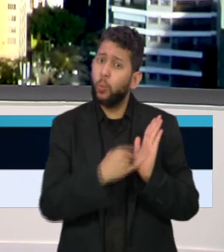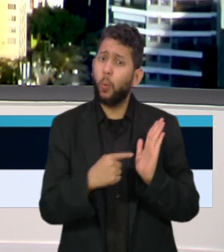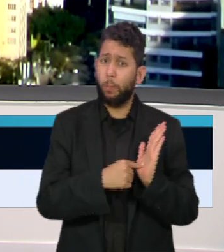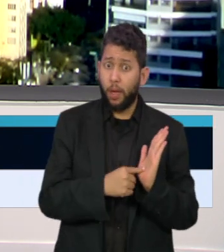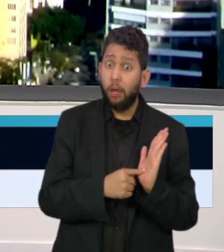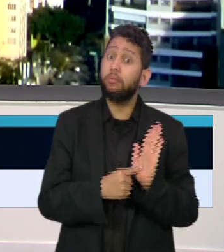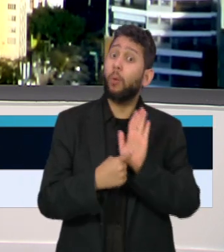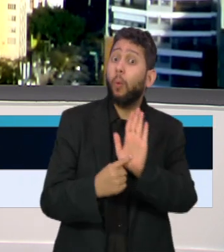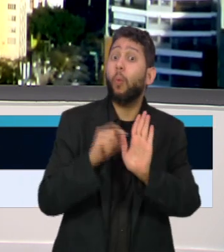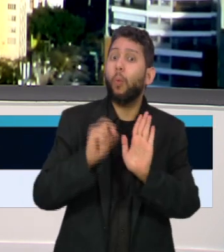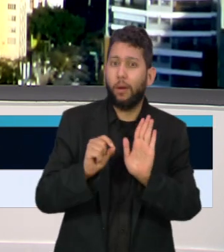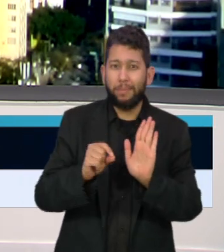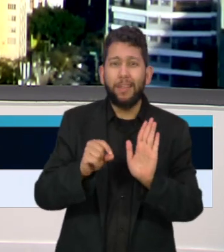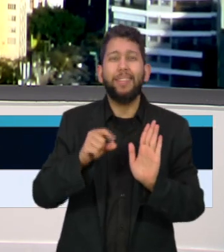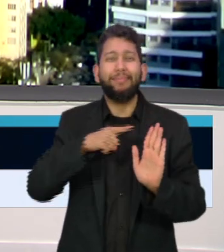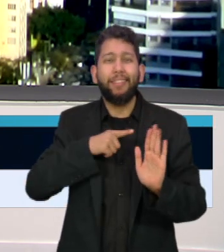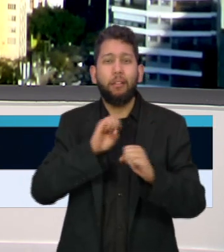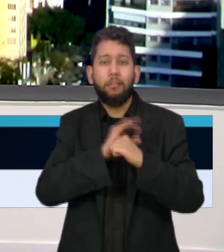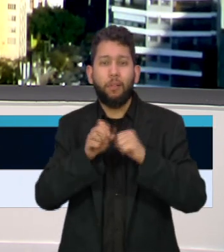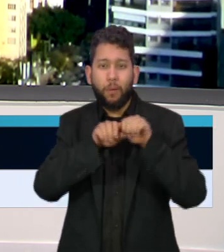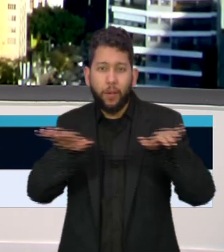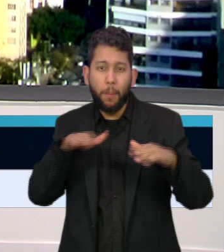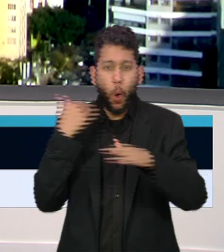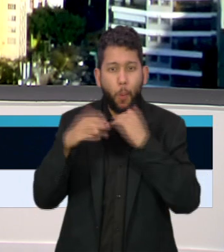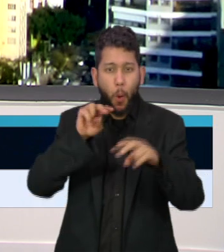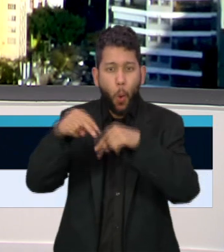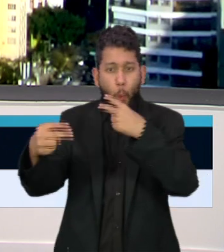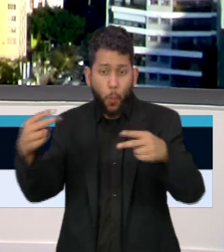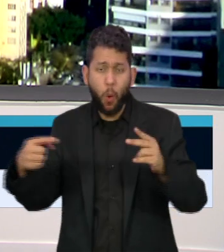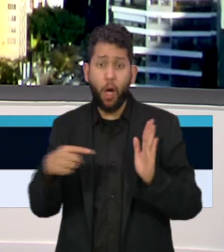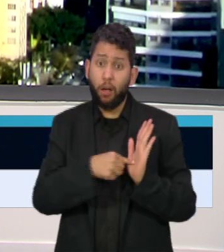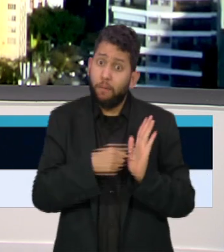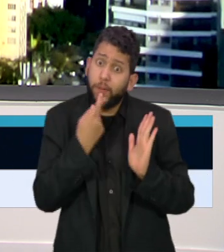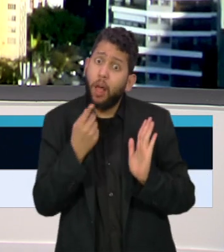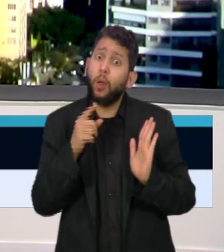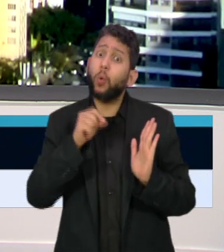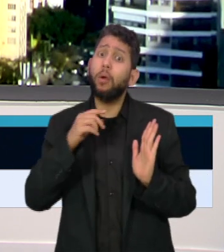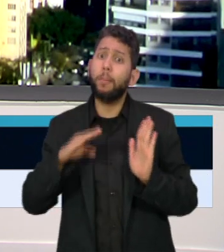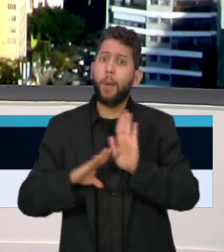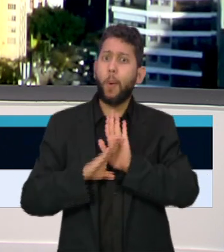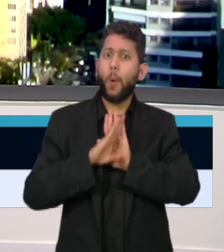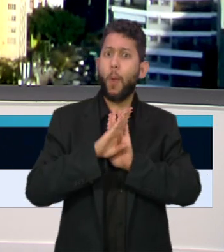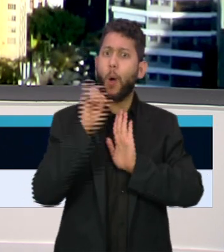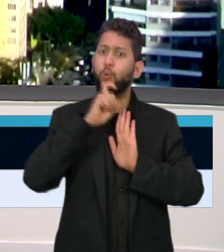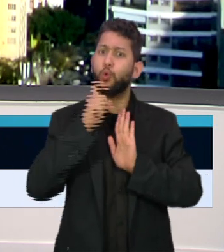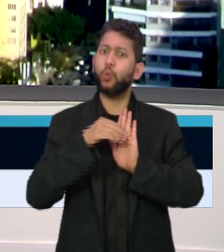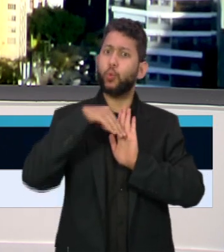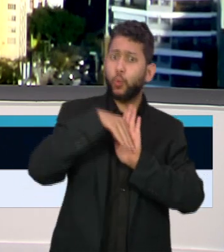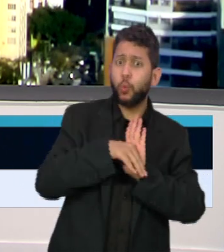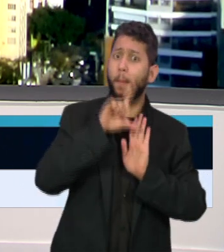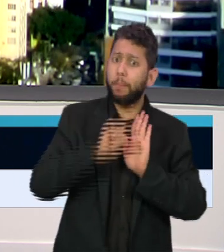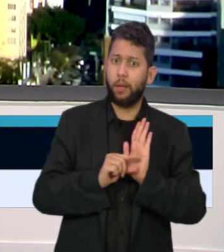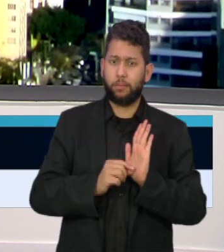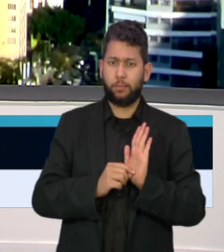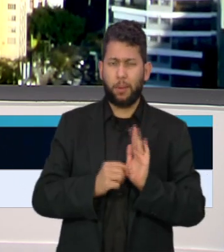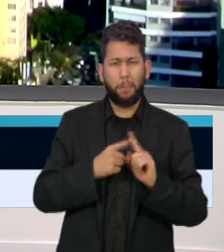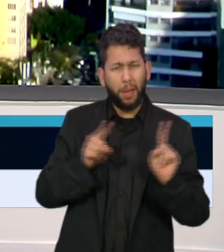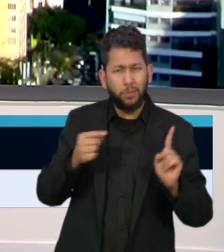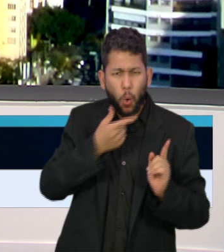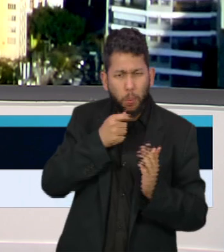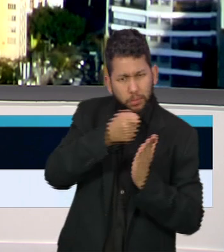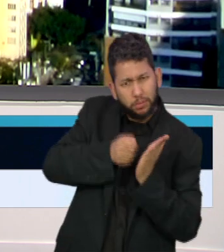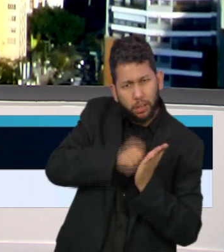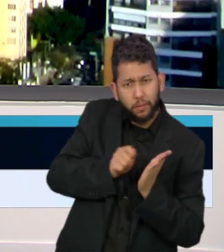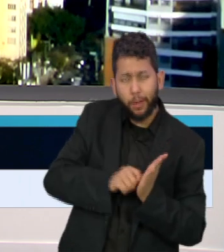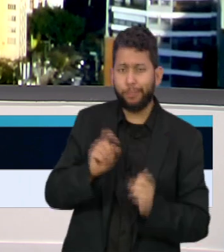supernotificação de mortes por Covid-19. Segundo Marques, as falsificações no arquivo foram feitas depois que seu pai o